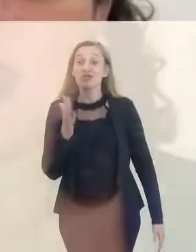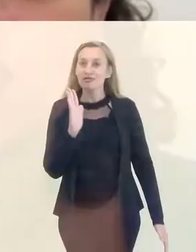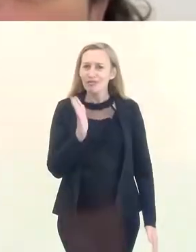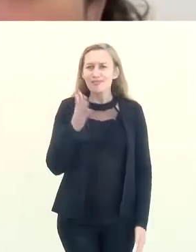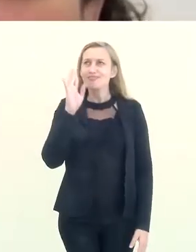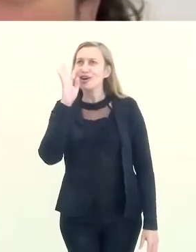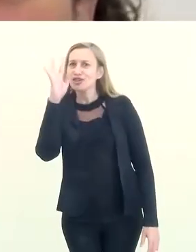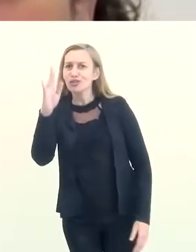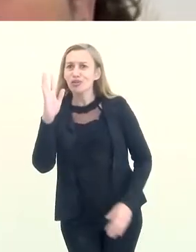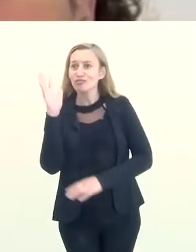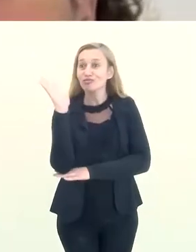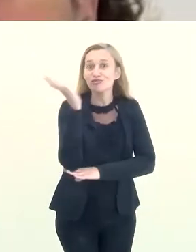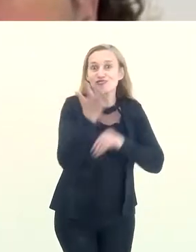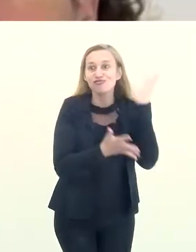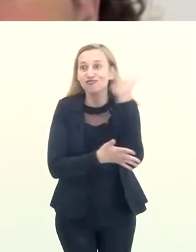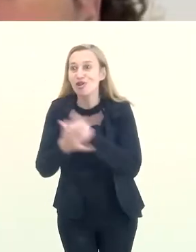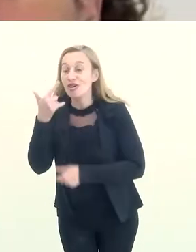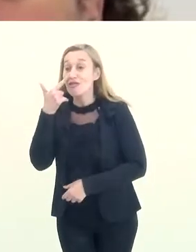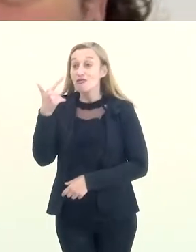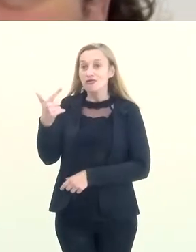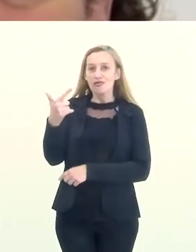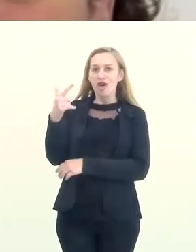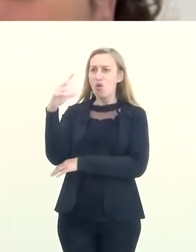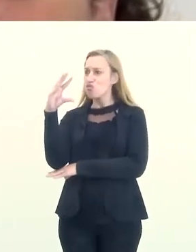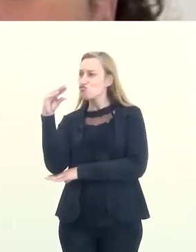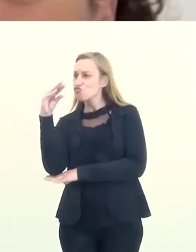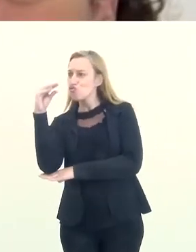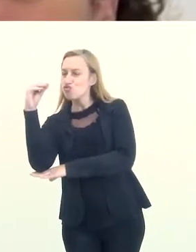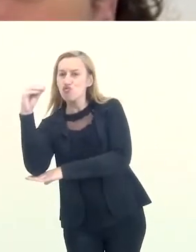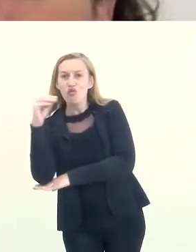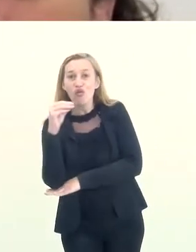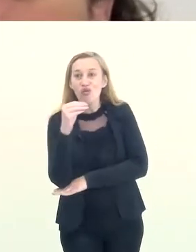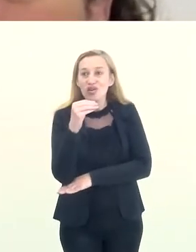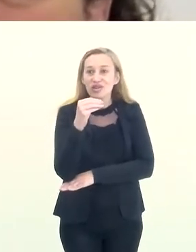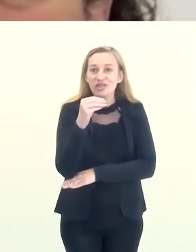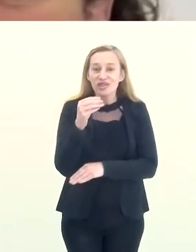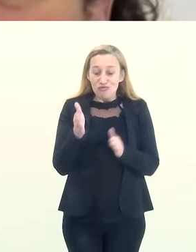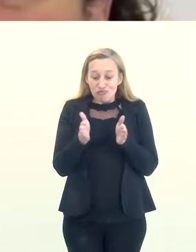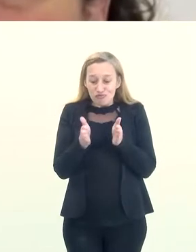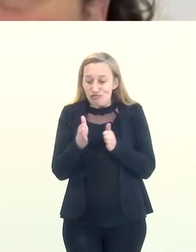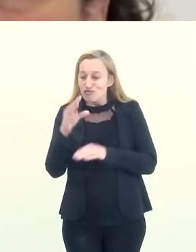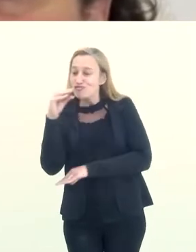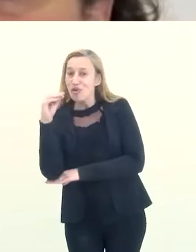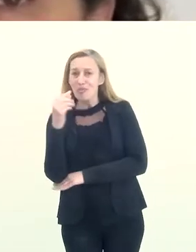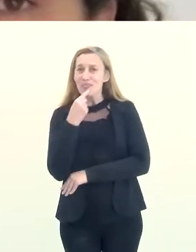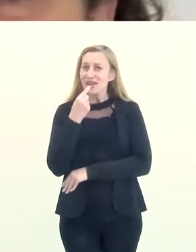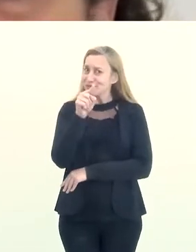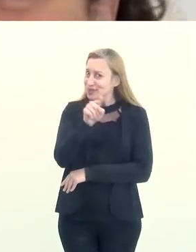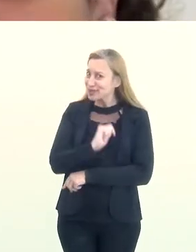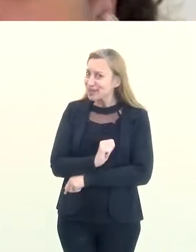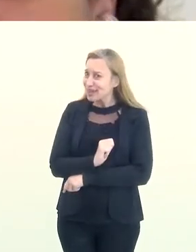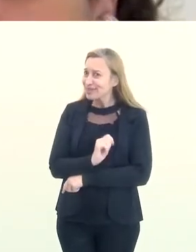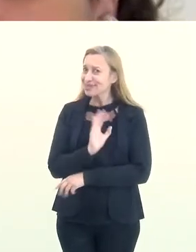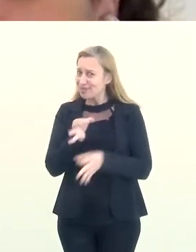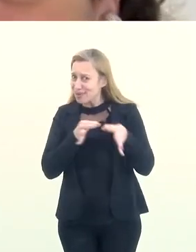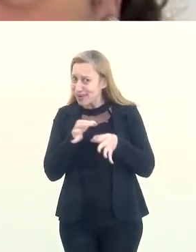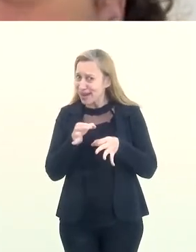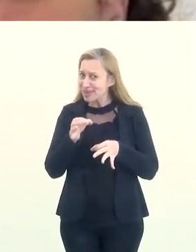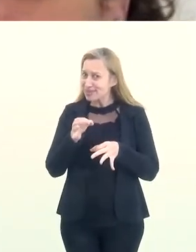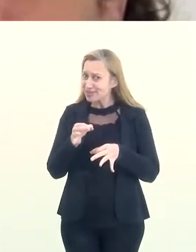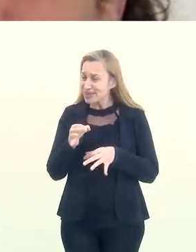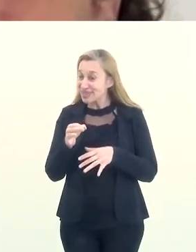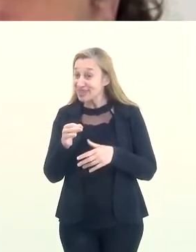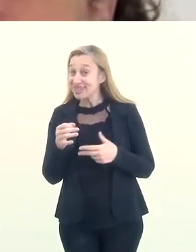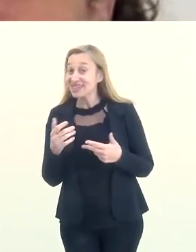Já imaginou passear por uma floresta e se deparar com seres jurássicos, filhotes de dinossauros, bem perto de você? Está